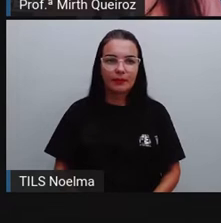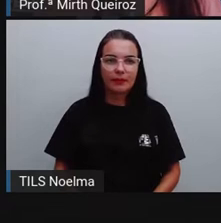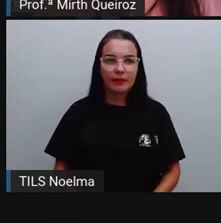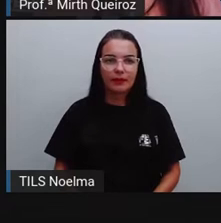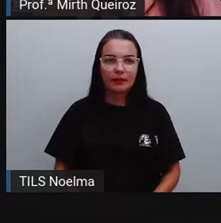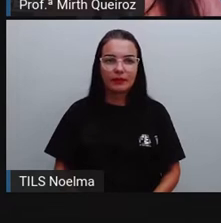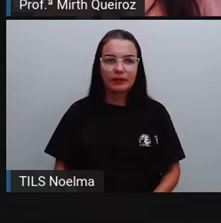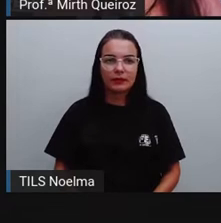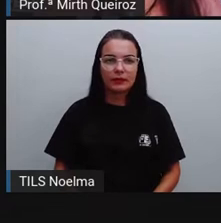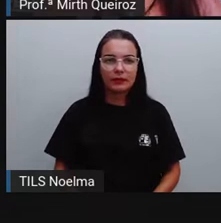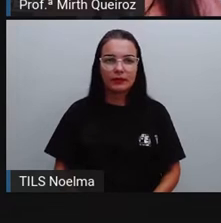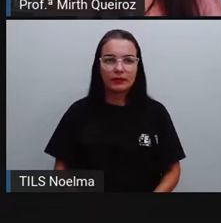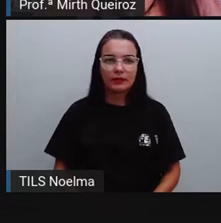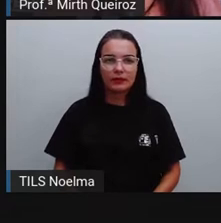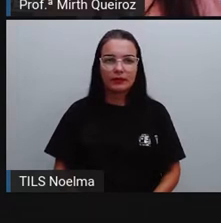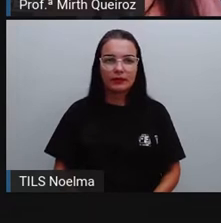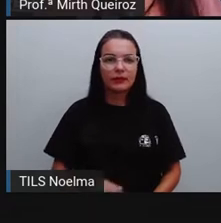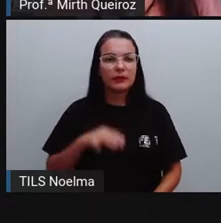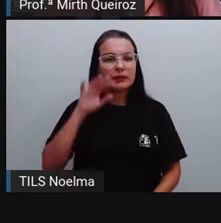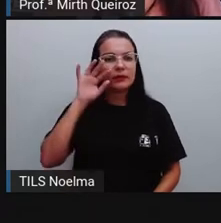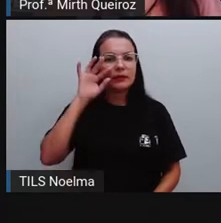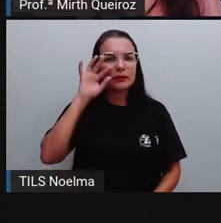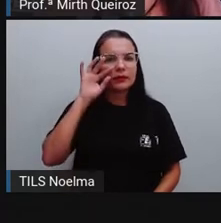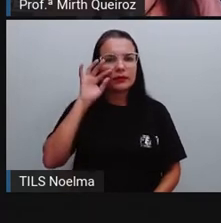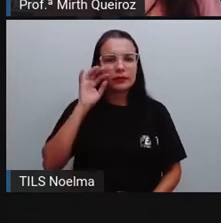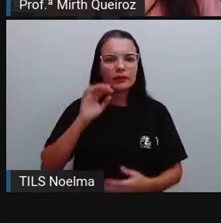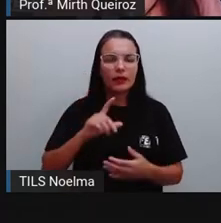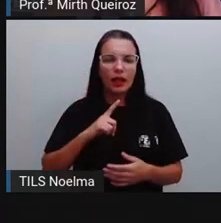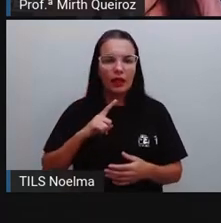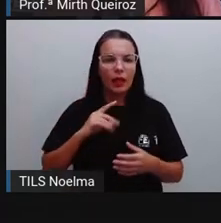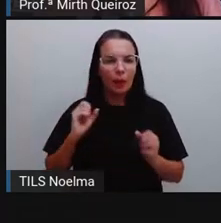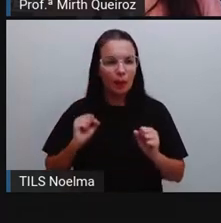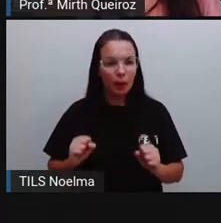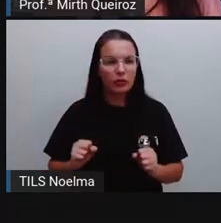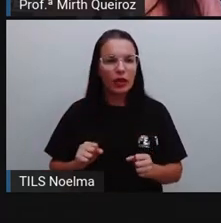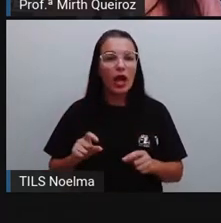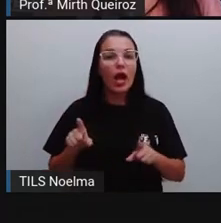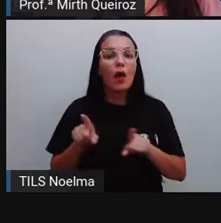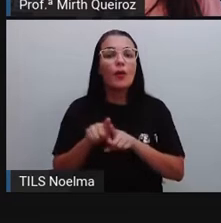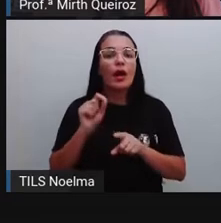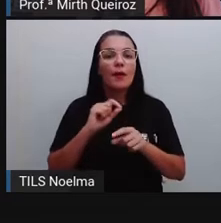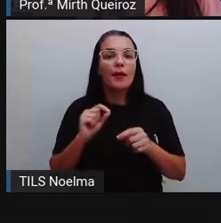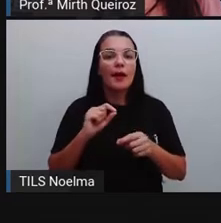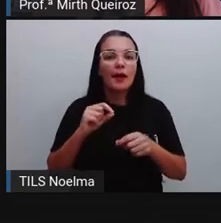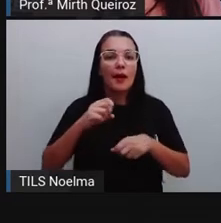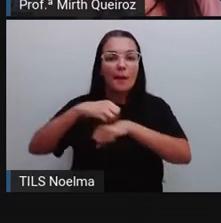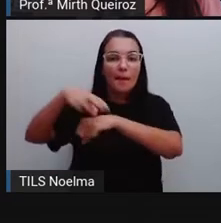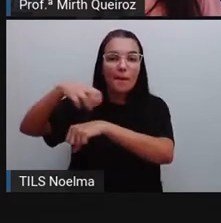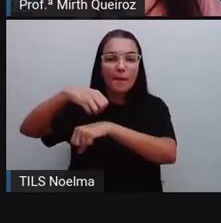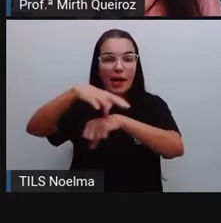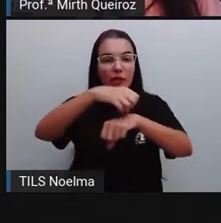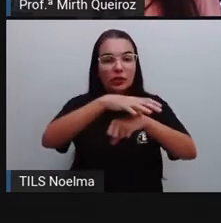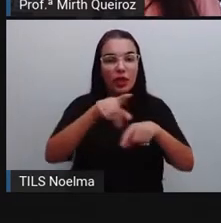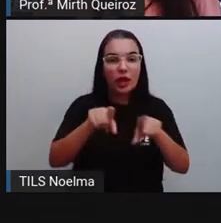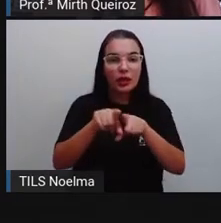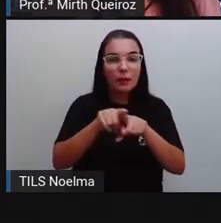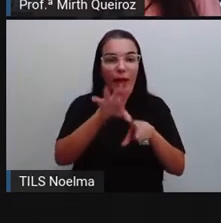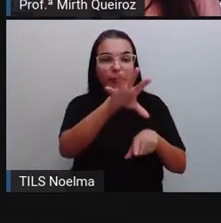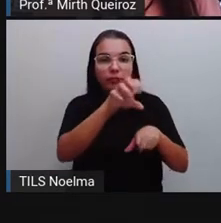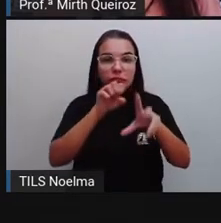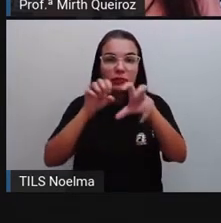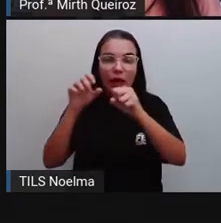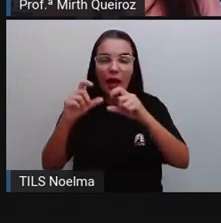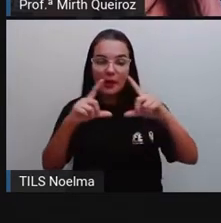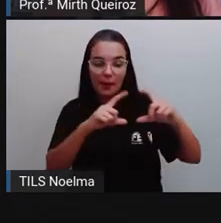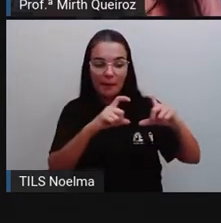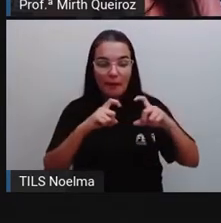os nossos conhecimentos profissionais ali. Compartilhar e buscar imagens e vídeos,